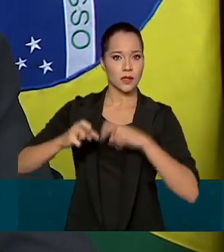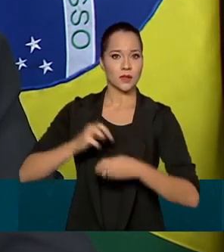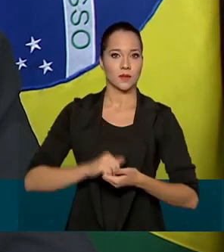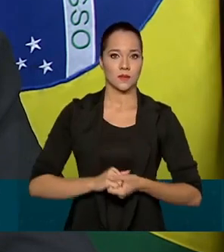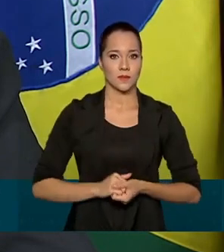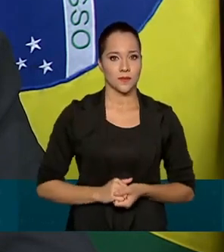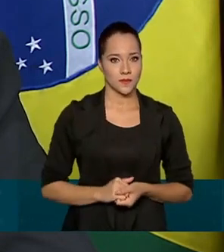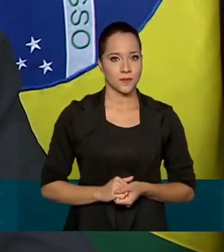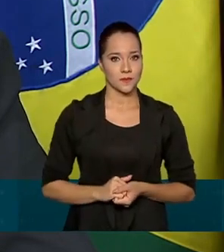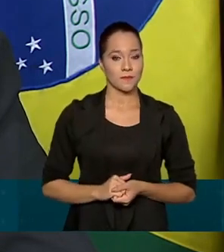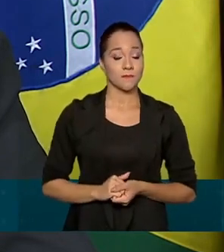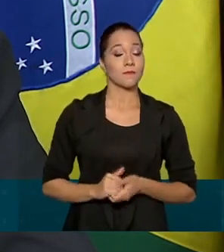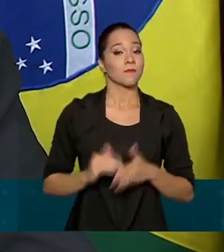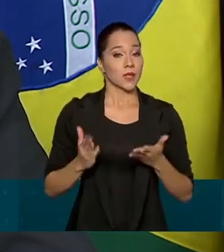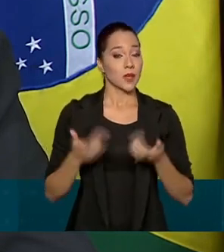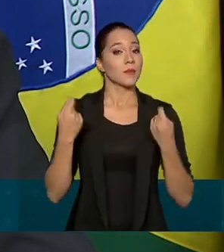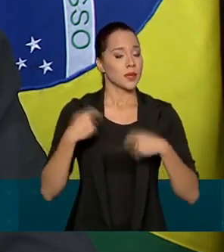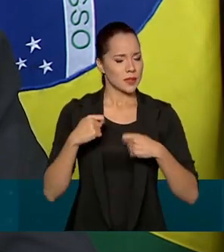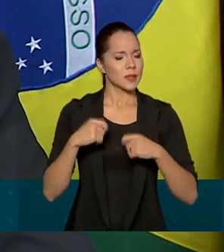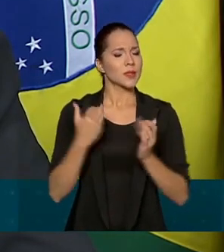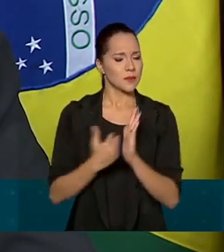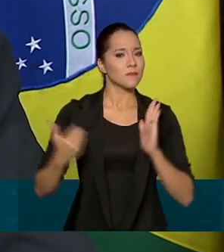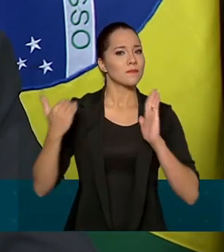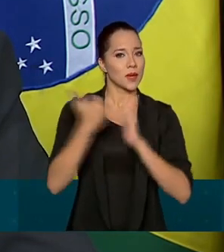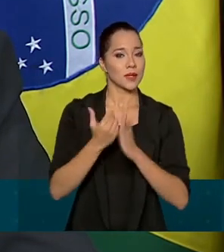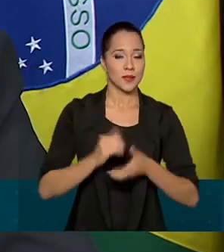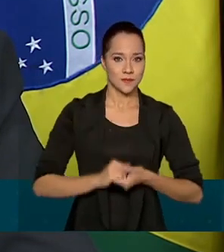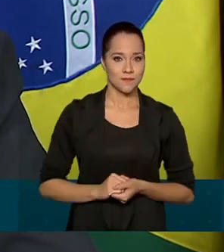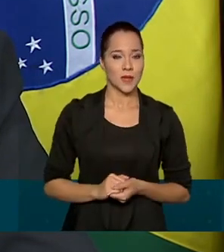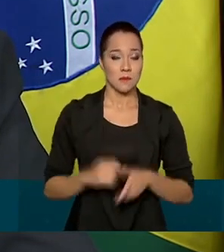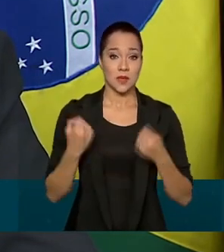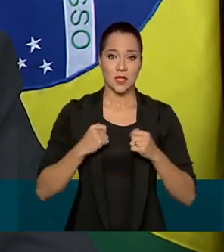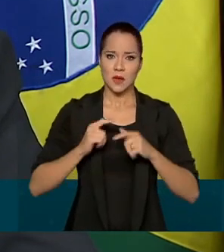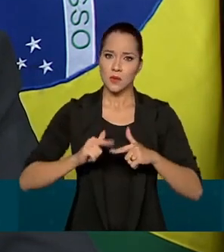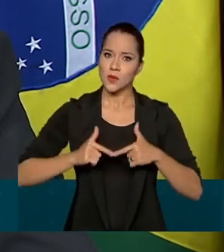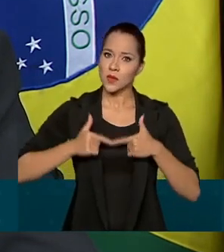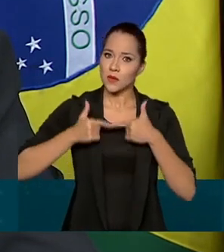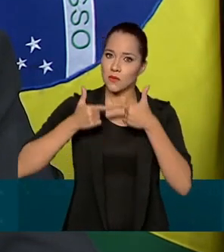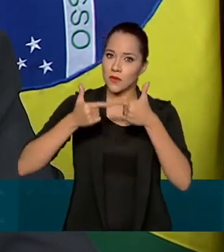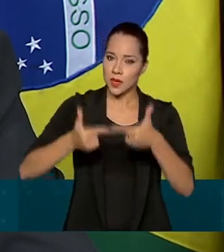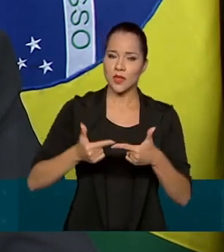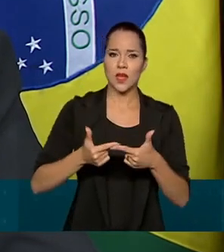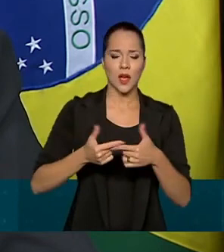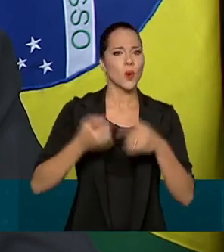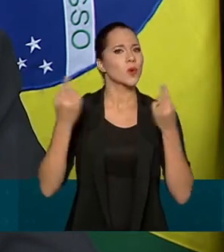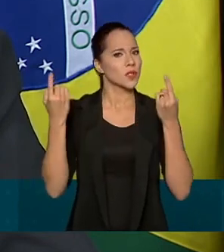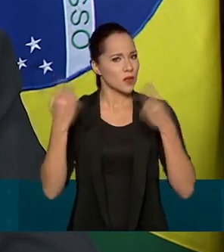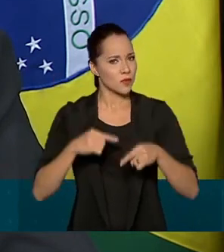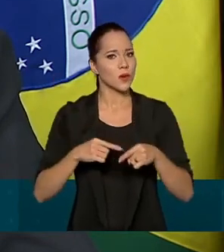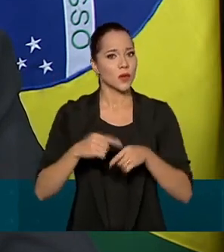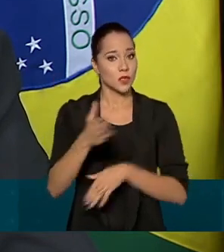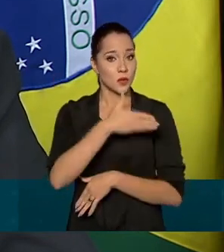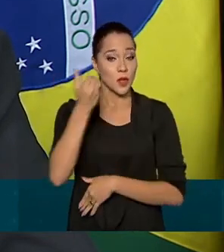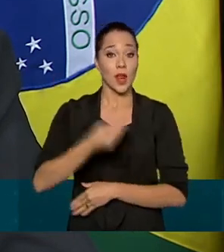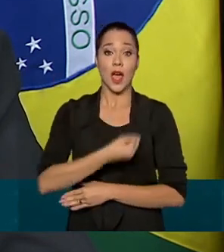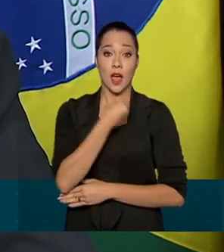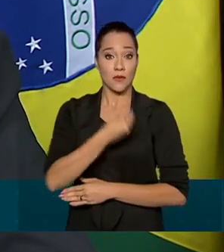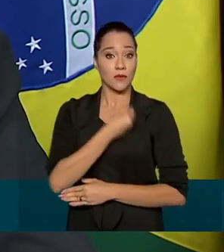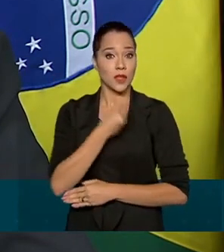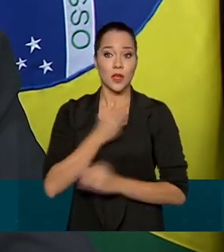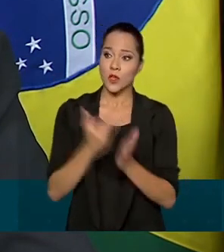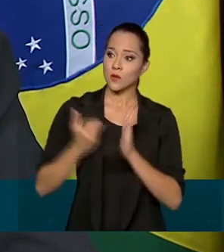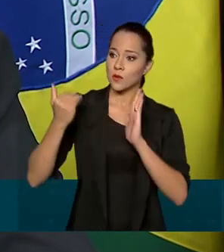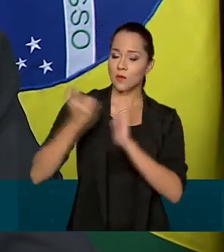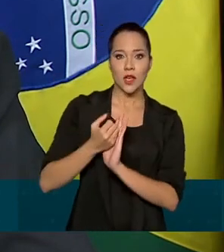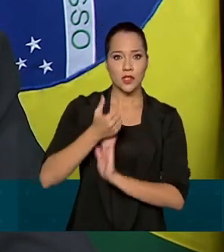Mas é preciso fazer mais. Devemos enfrentar o desafio de melhorar a vida dos mais